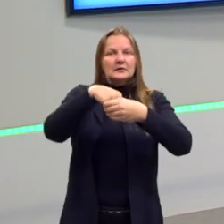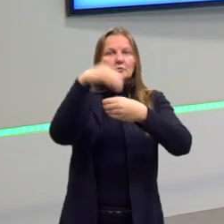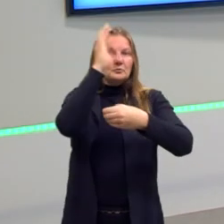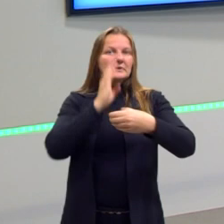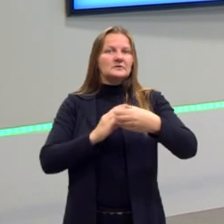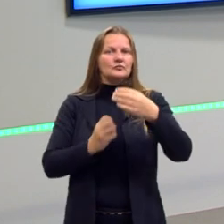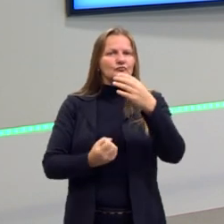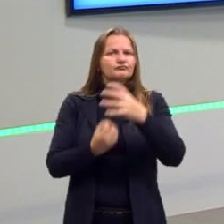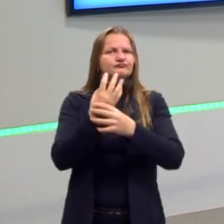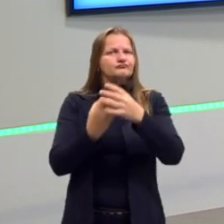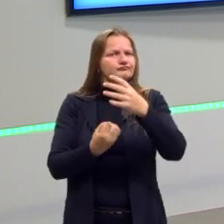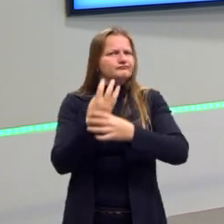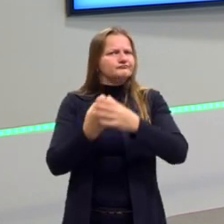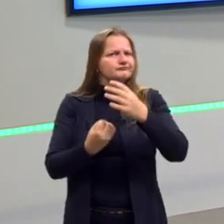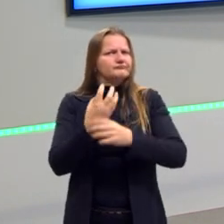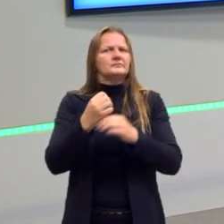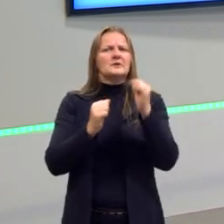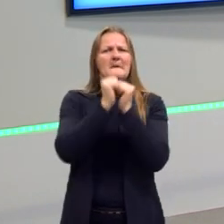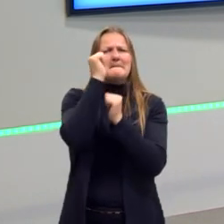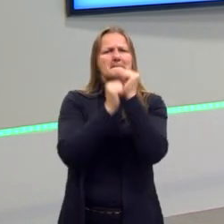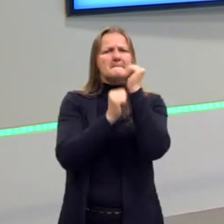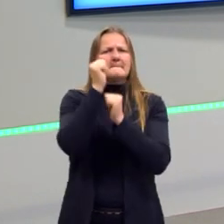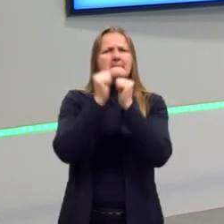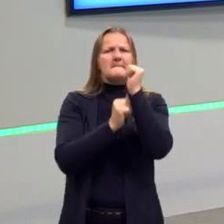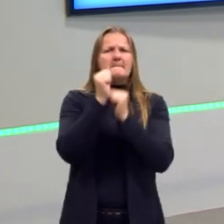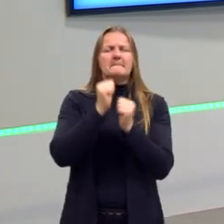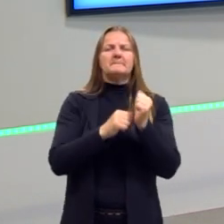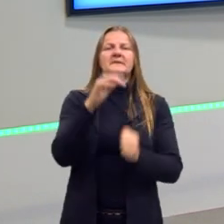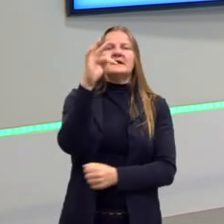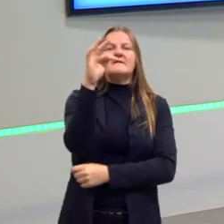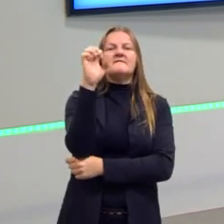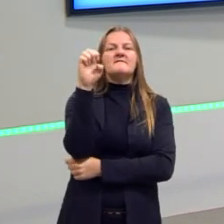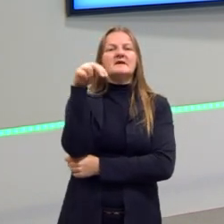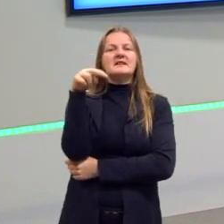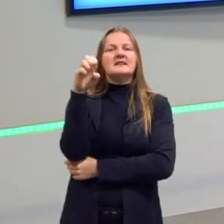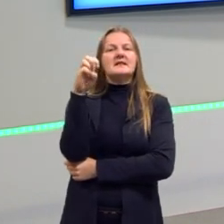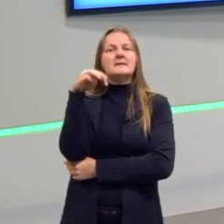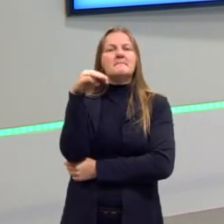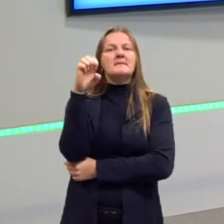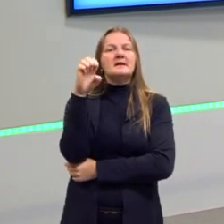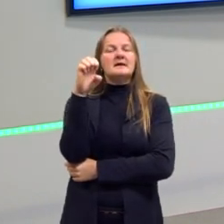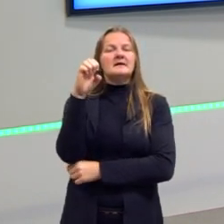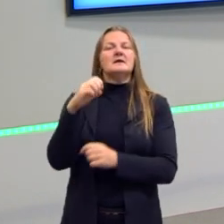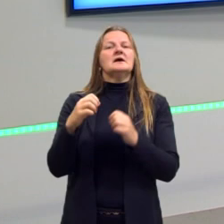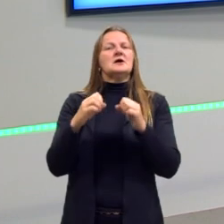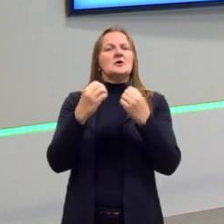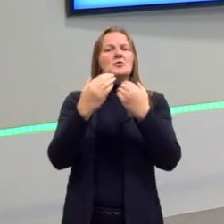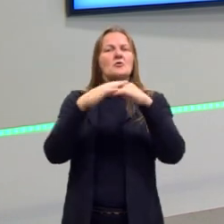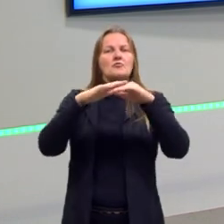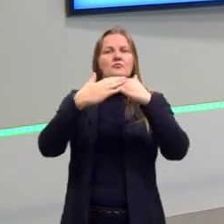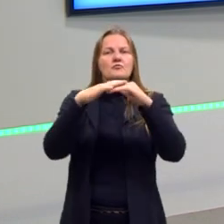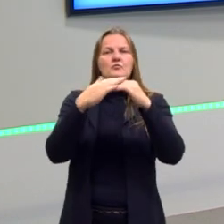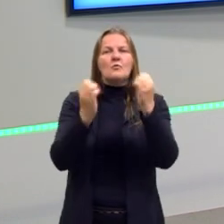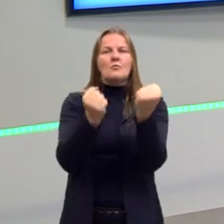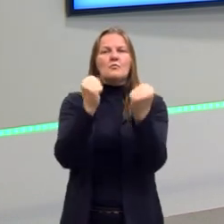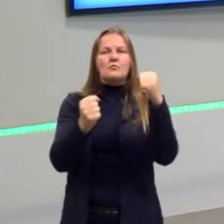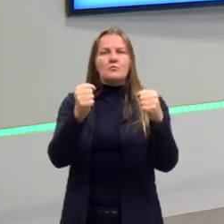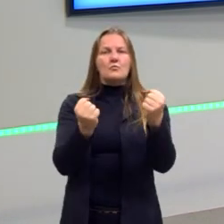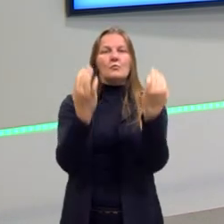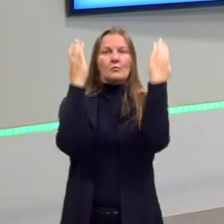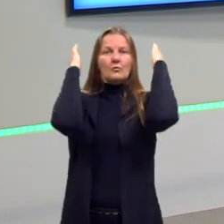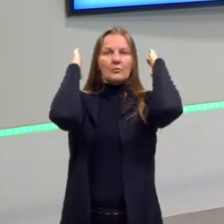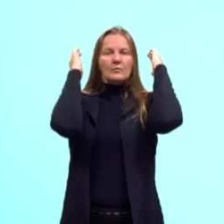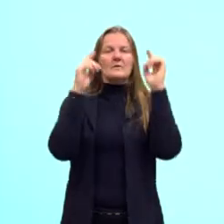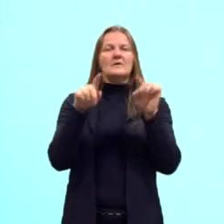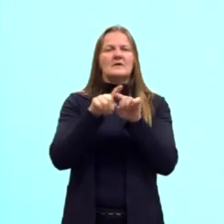pensa tudo o que vocês podem imaginar, né, até a FENEMEA, Fábrica Nacional de Motores, Caminhão, ele também acaba sendo produzido pelo próprio